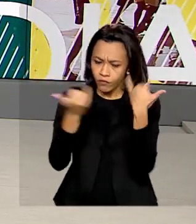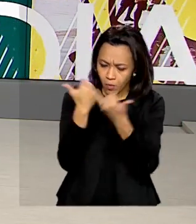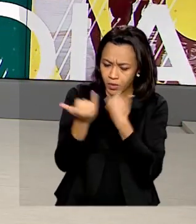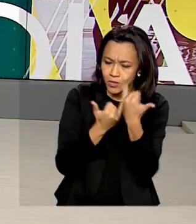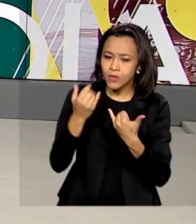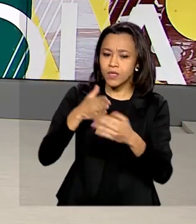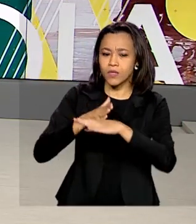FIES.